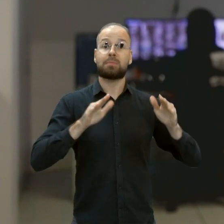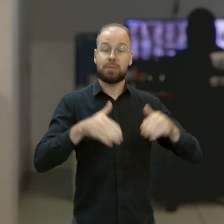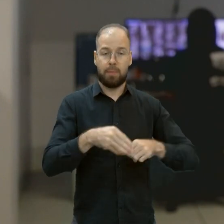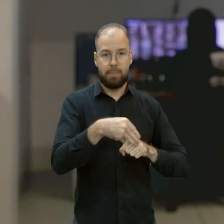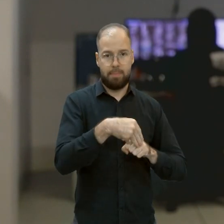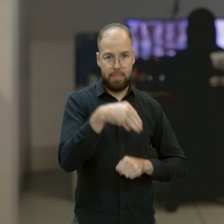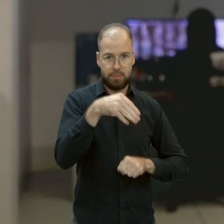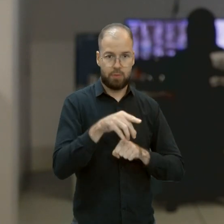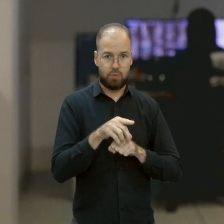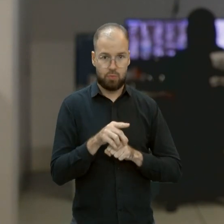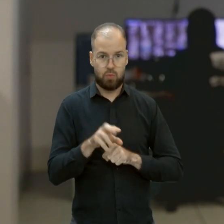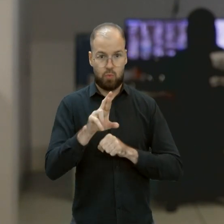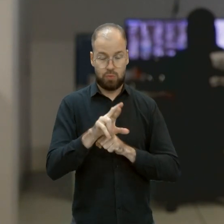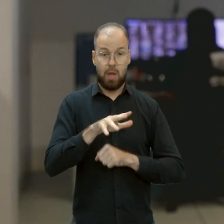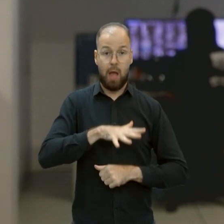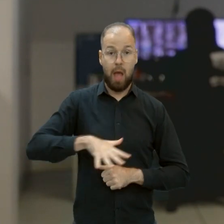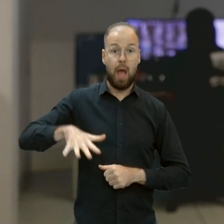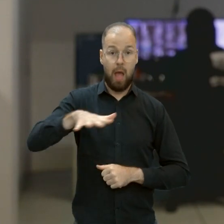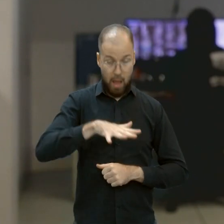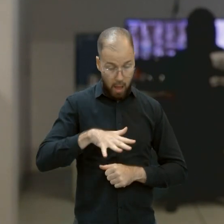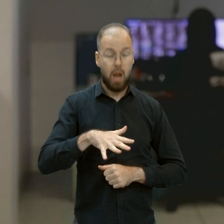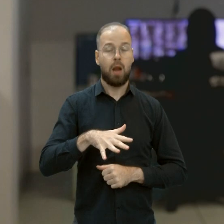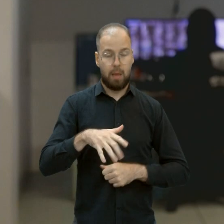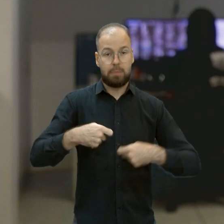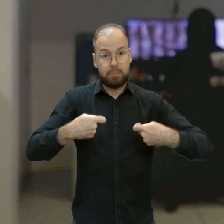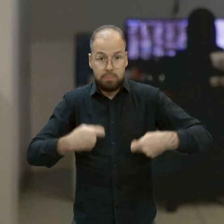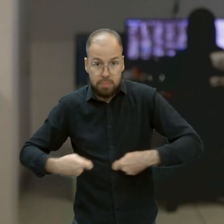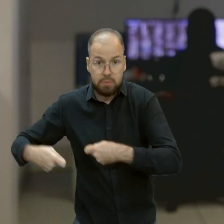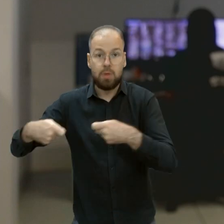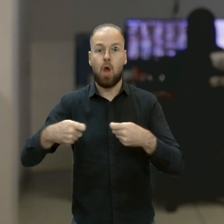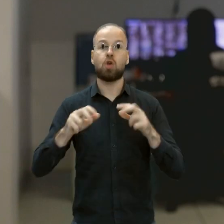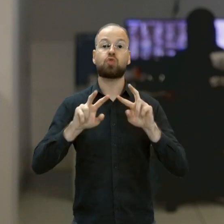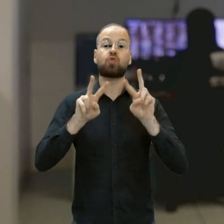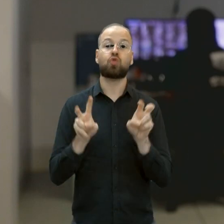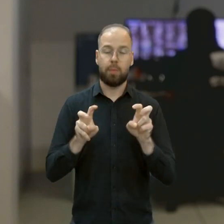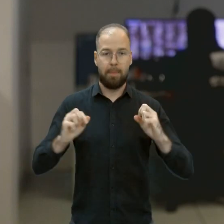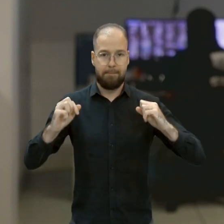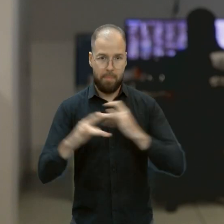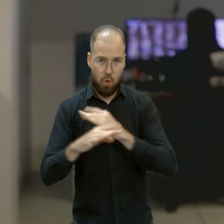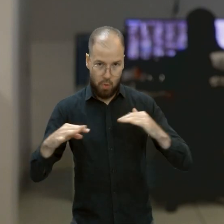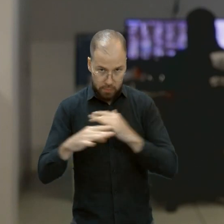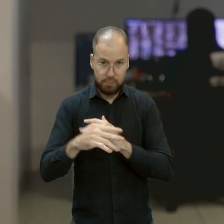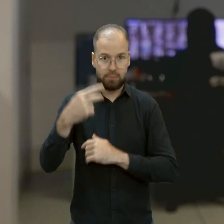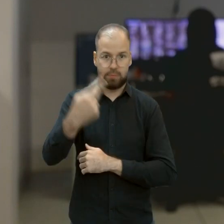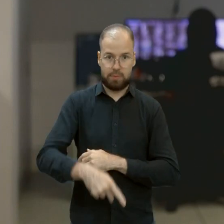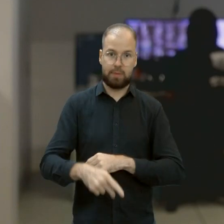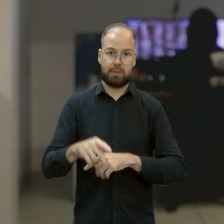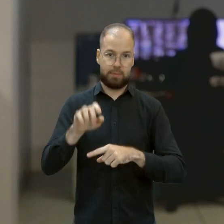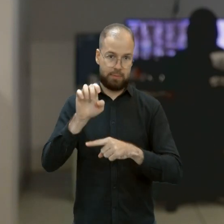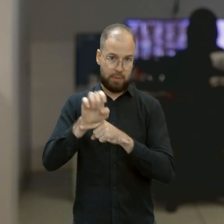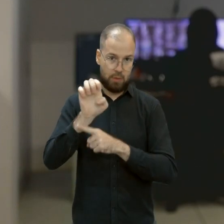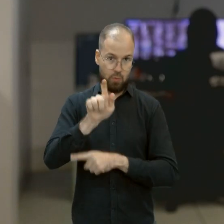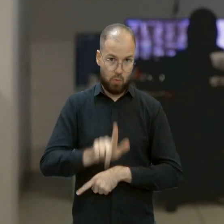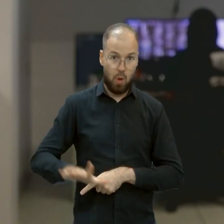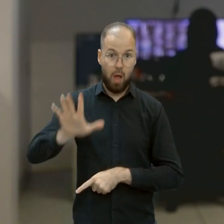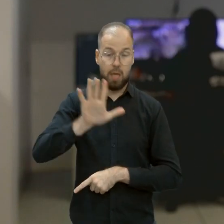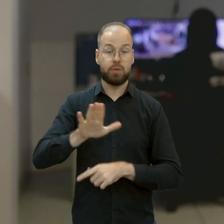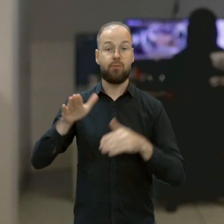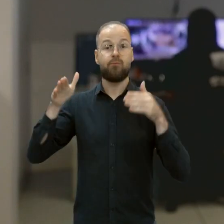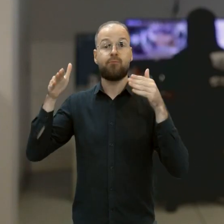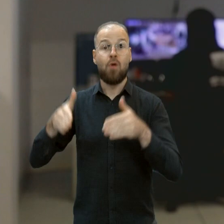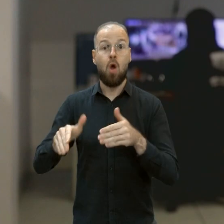doutorado, nas áreas que atendem a questão da mobilidade, a questão do trânsito nas cidades do estado de Goiás, focado nos